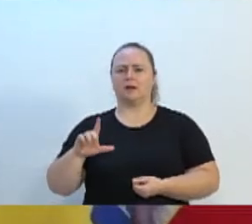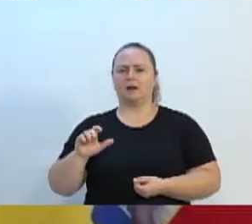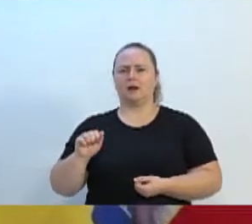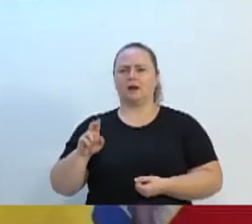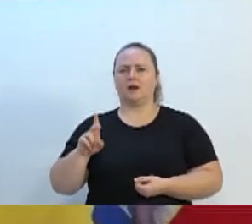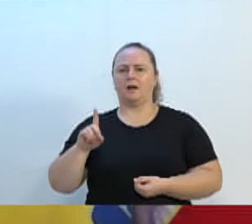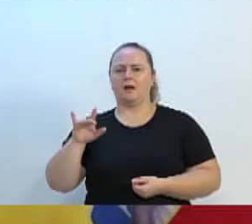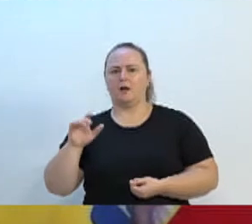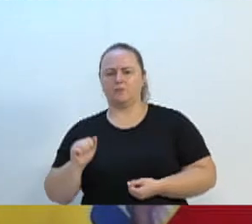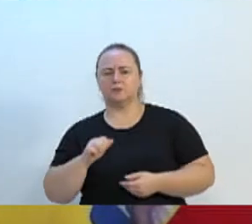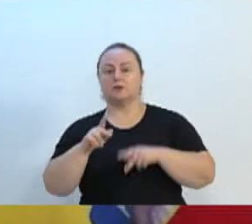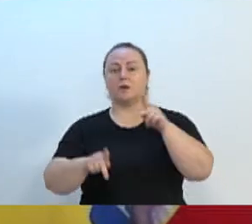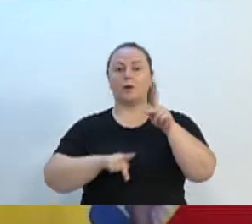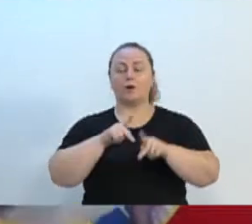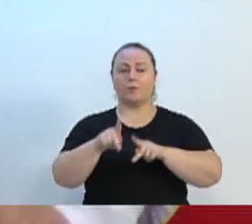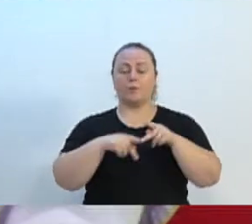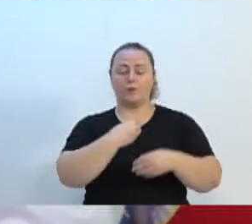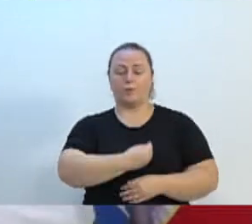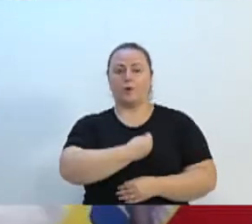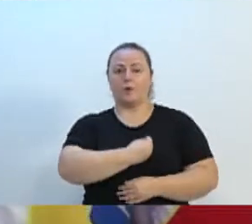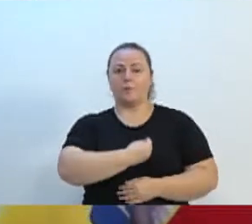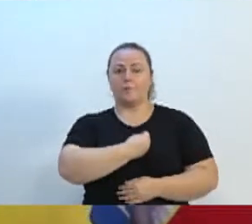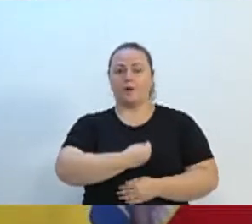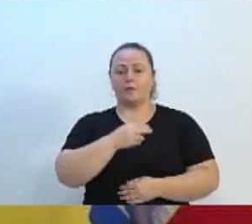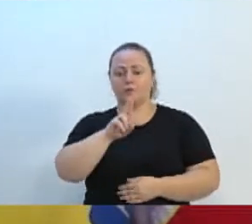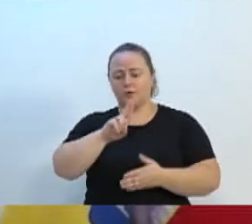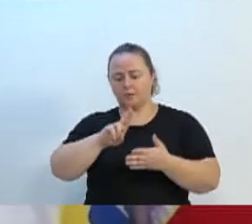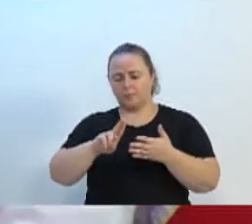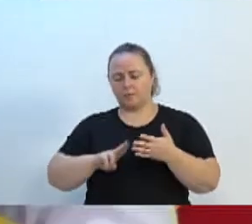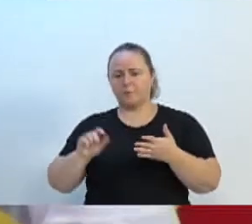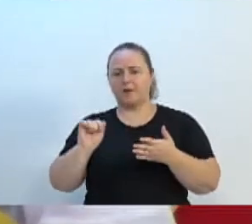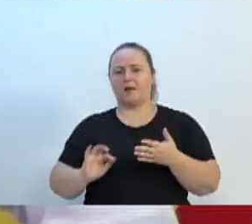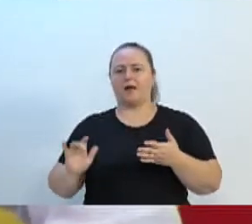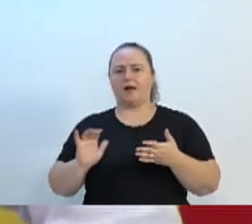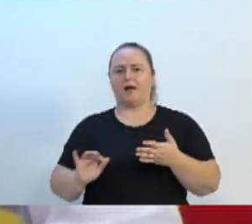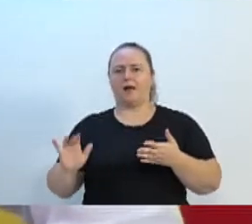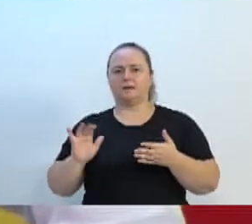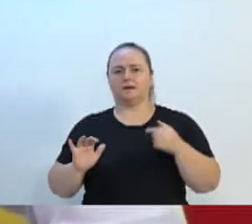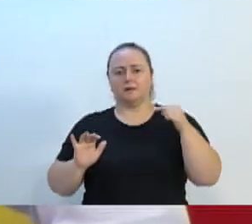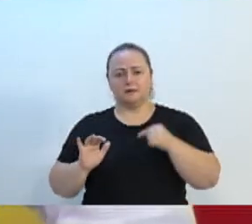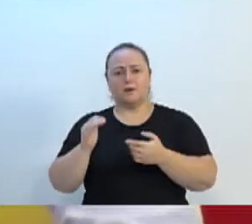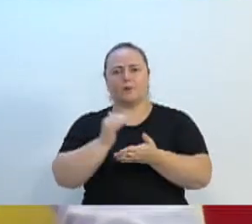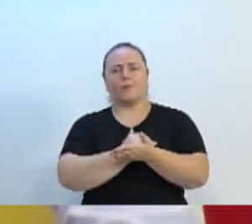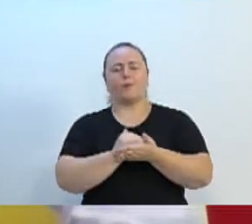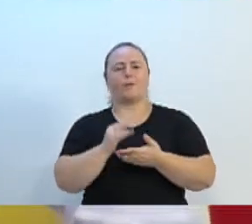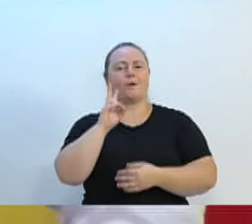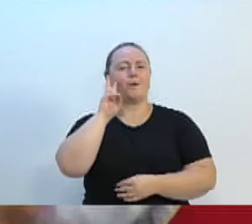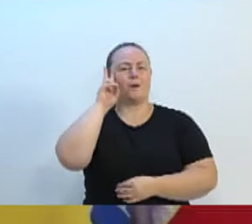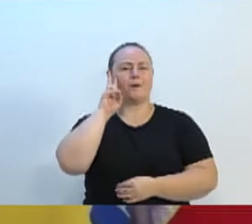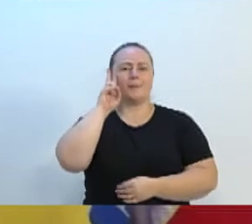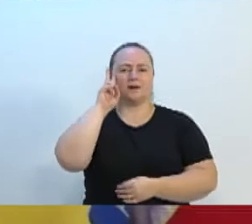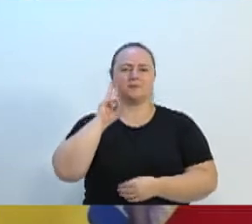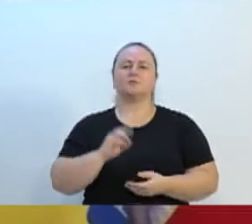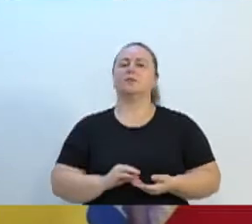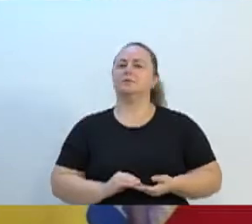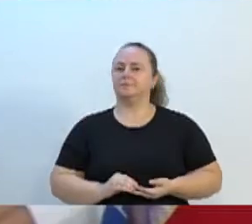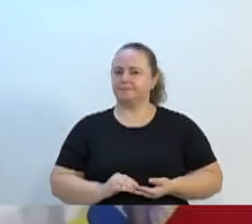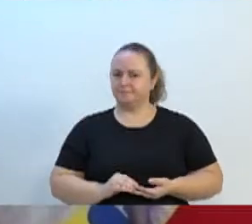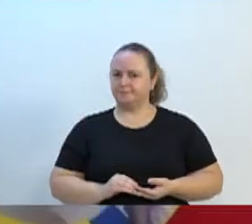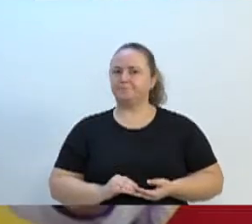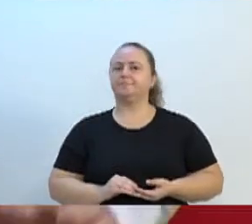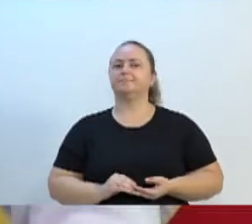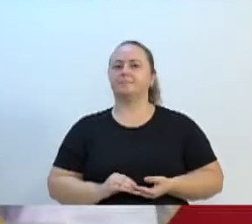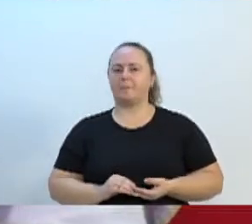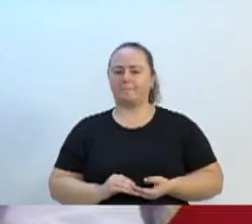toda a população que estava presente nessa ata, nesse dia lá. Ali começou uma história, uma história que deu